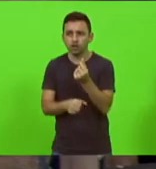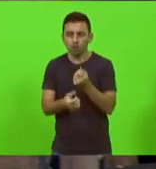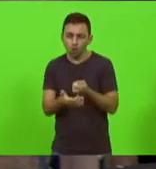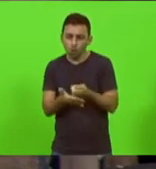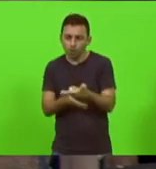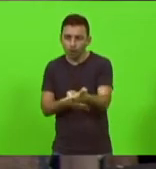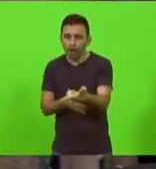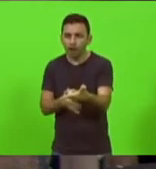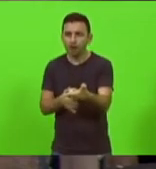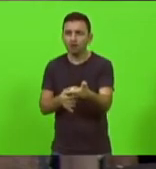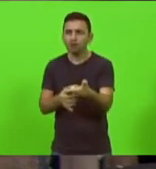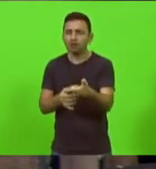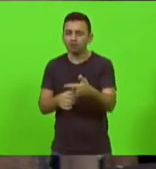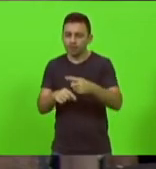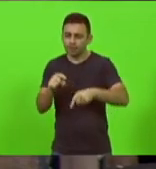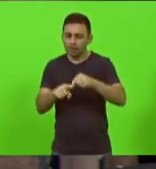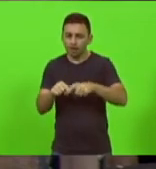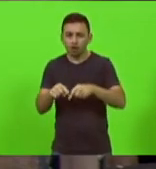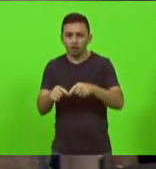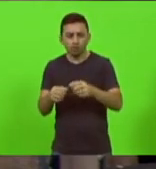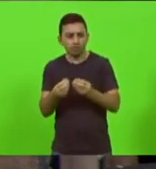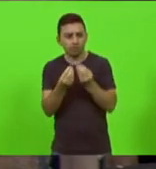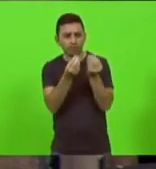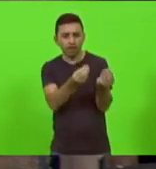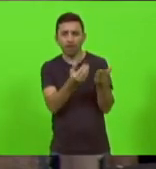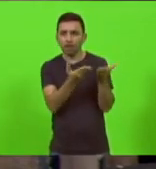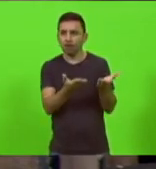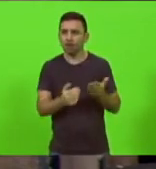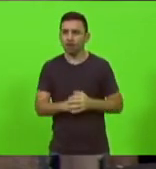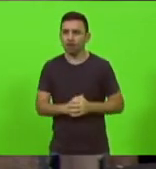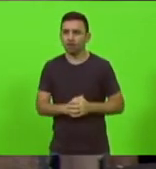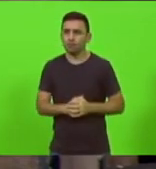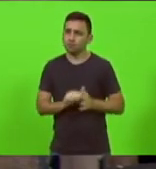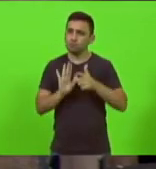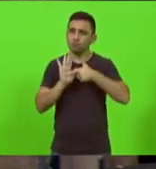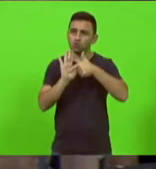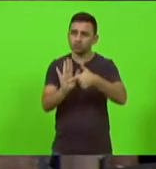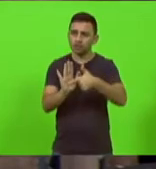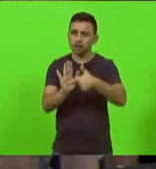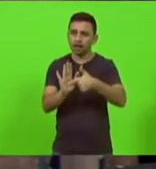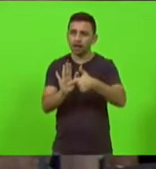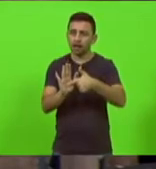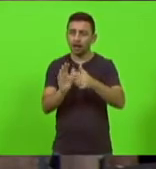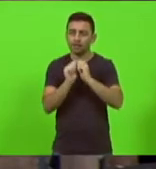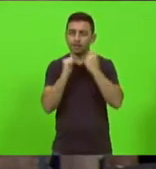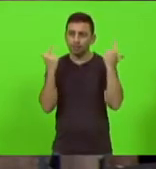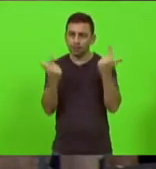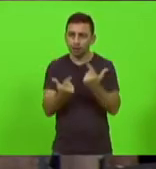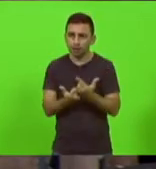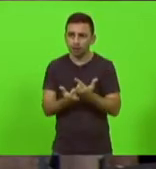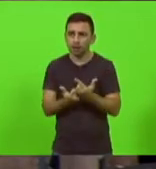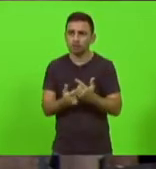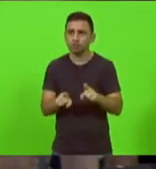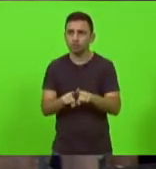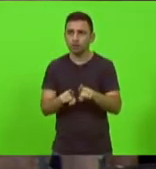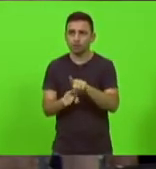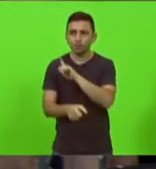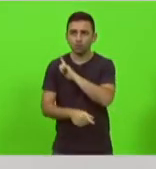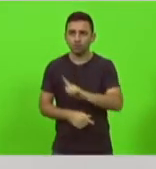esse paciente morrer e a gente dar um tapa na cara da Assembleia Legislativa e desse governador